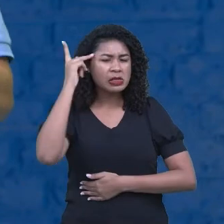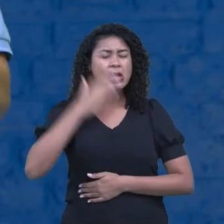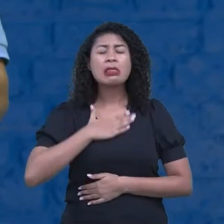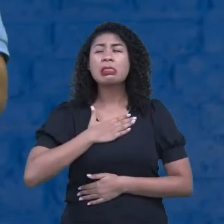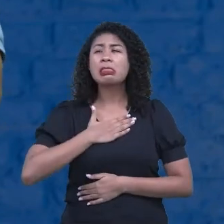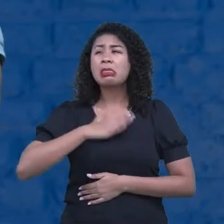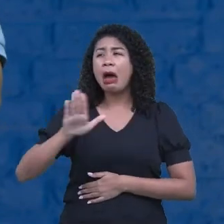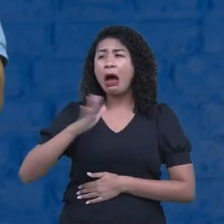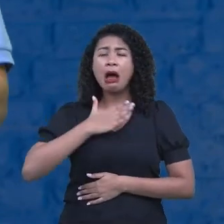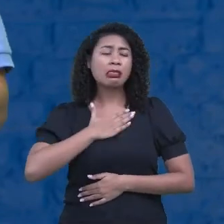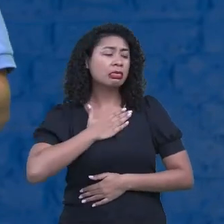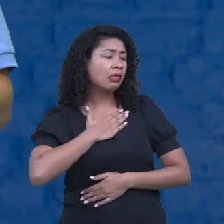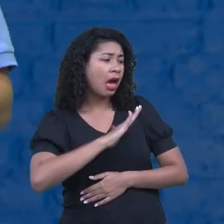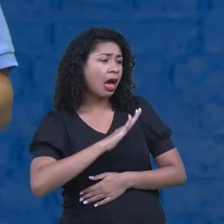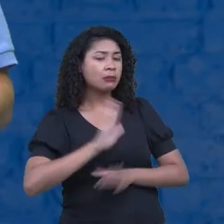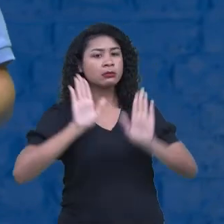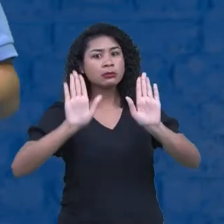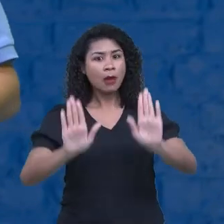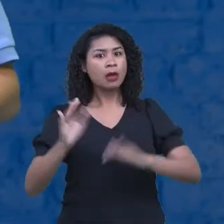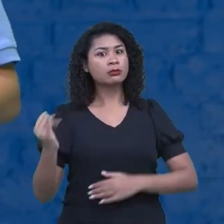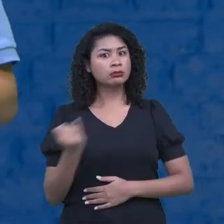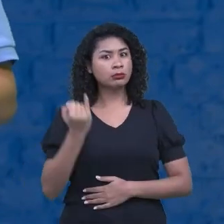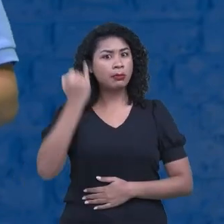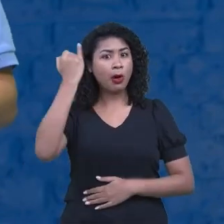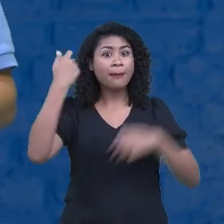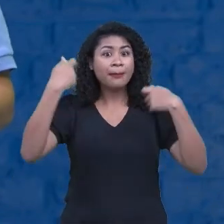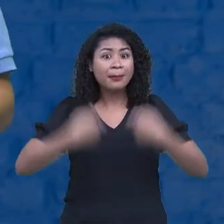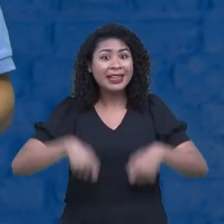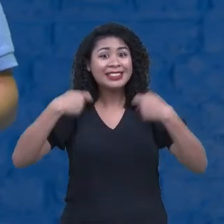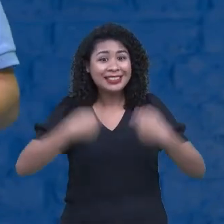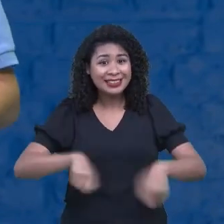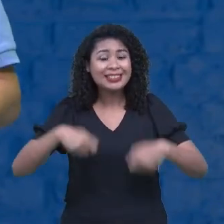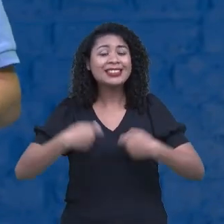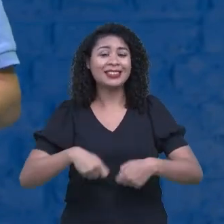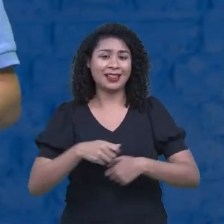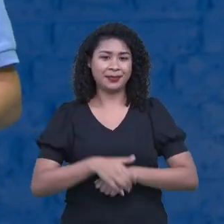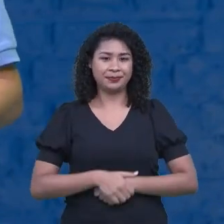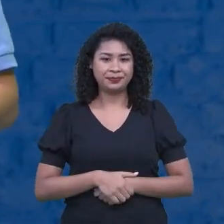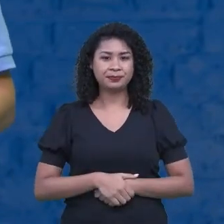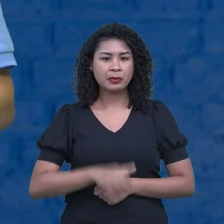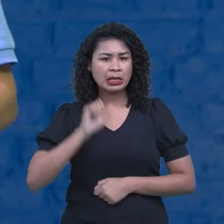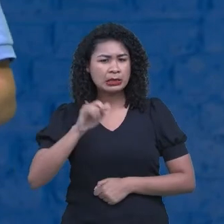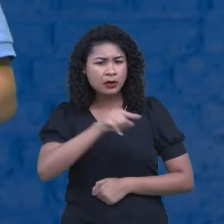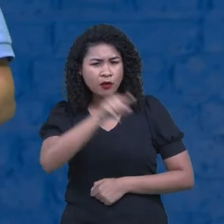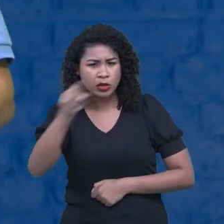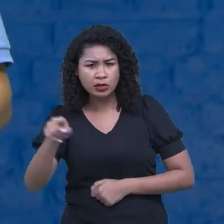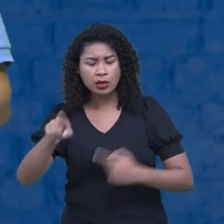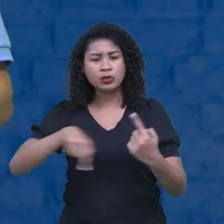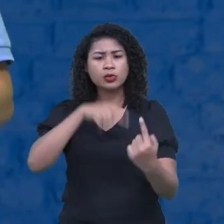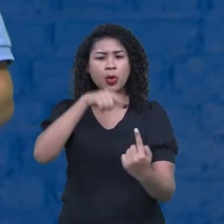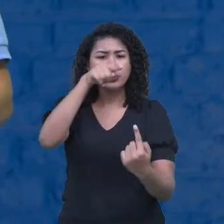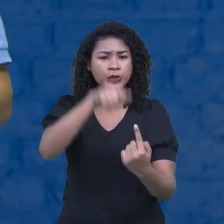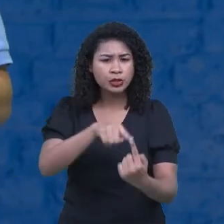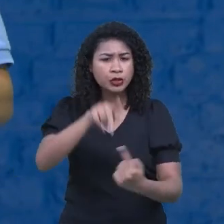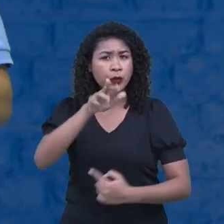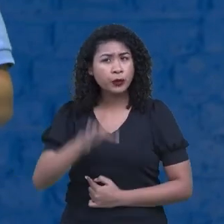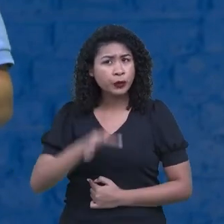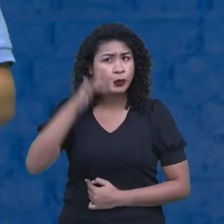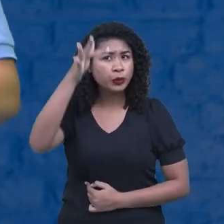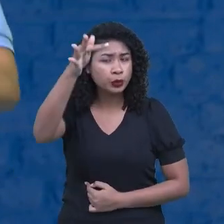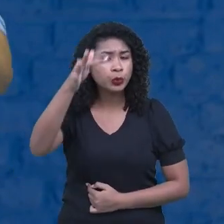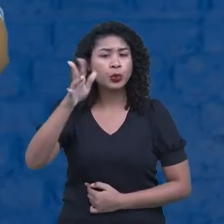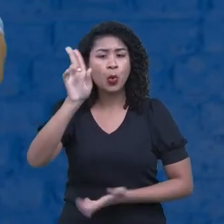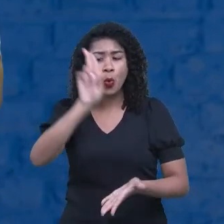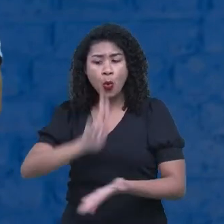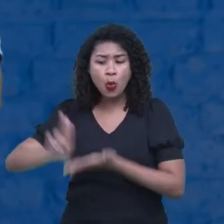É necessário. Então, se faz parte do meu projeto de vida, cursar uma universidade, eu vou ter que ler muito. Eu vou ter que estudar. Mas, para